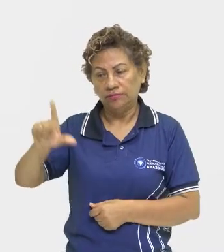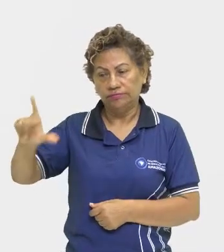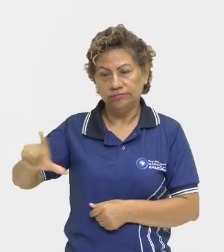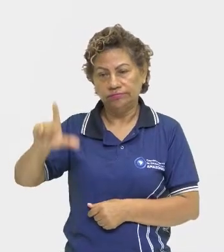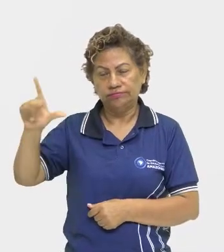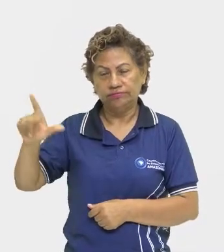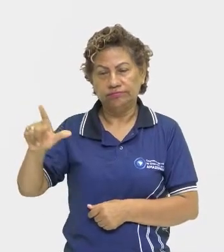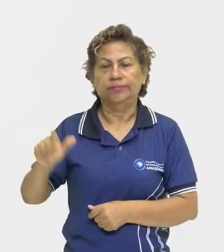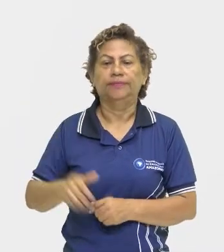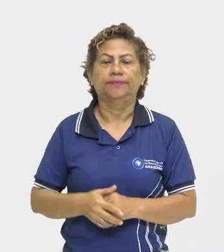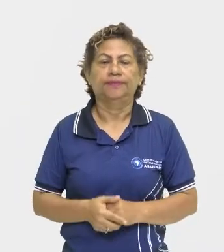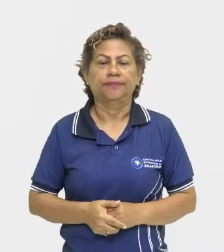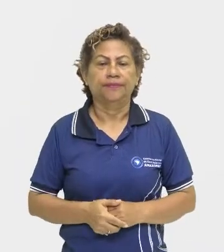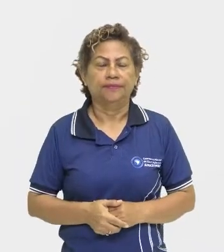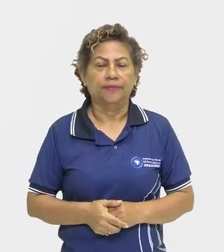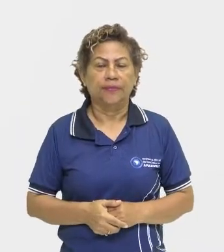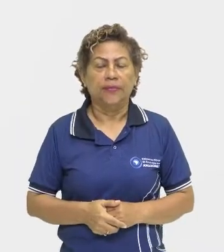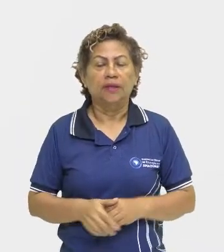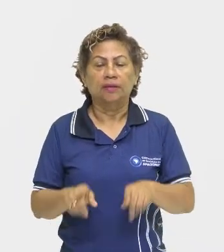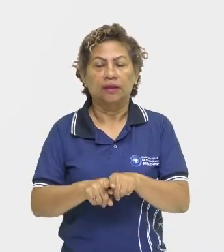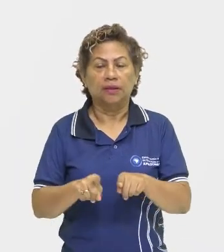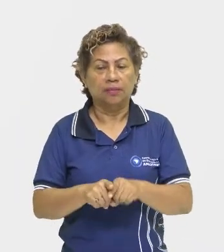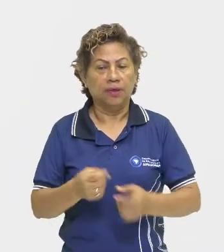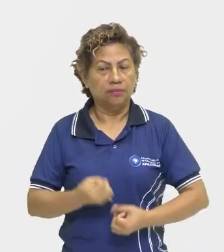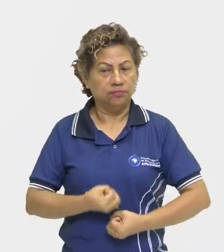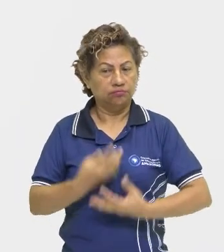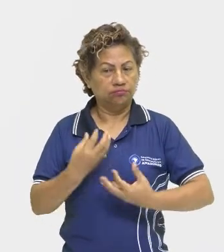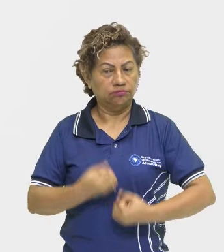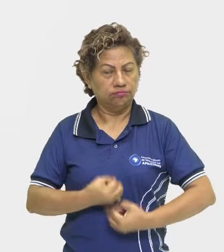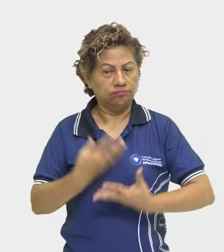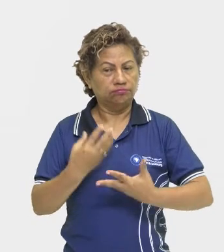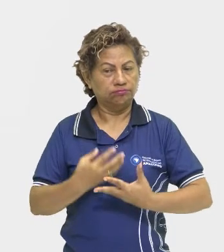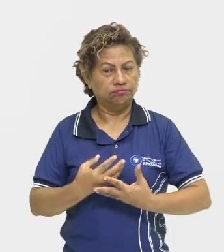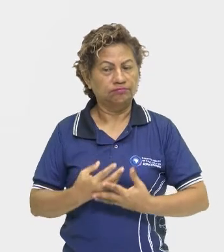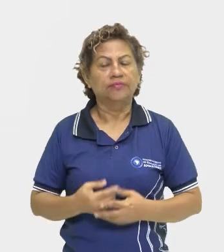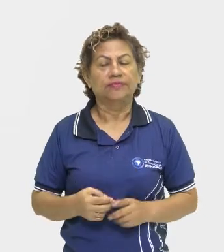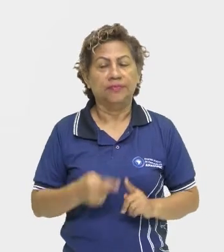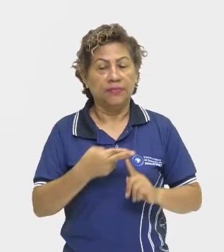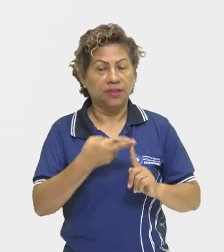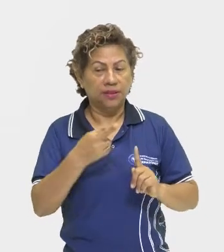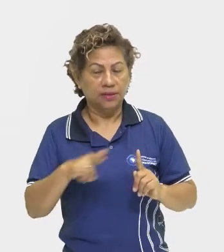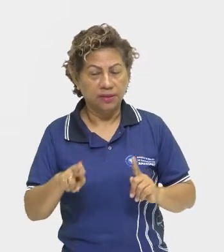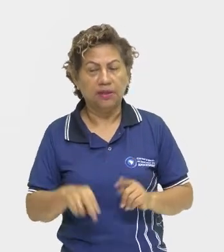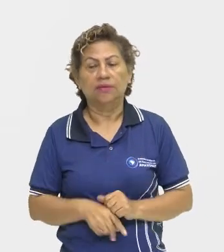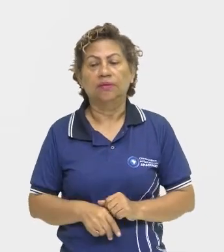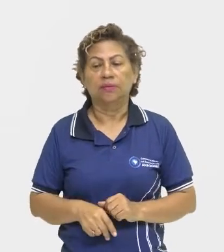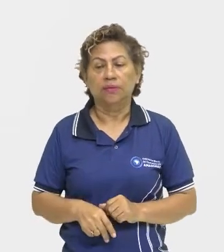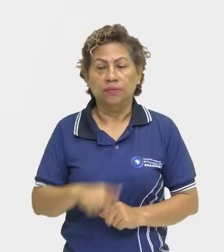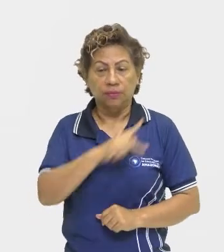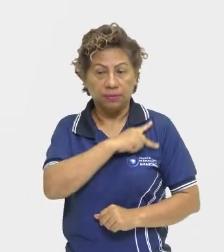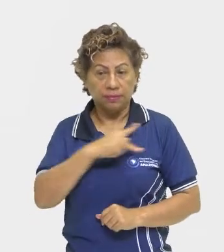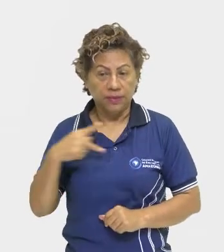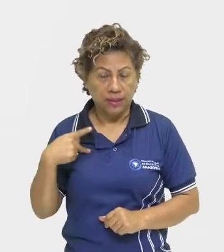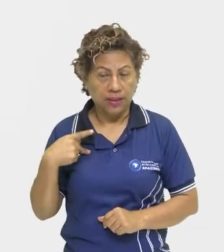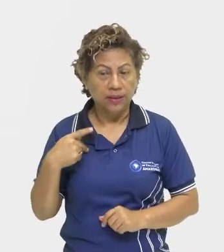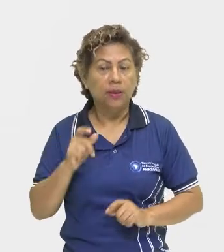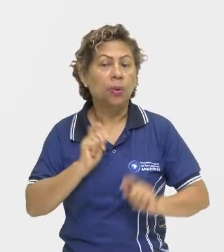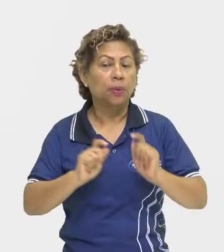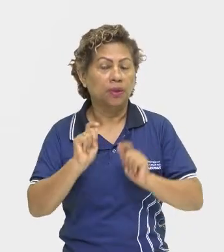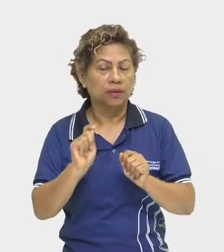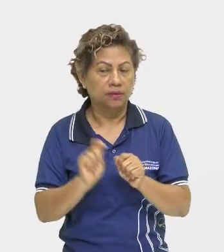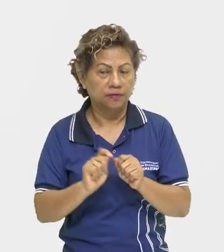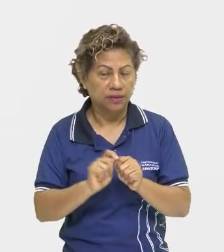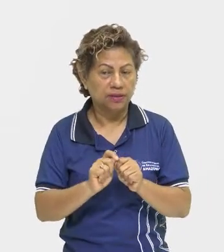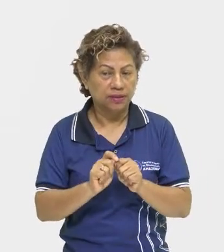brasileiro. Além da poesia de devoção, né, religiosa, os padres também cultivaram, né,